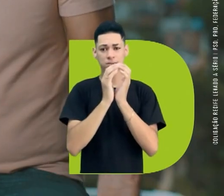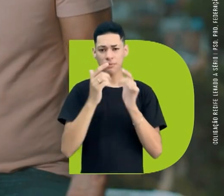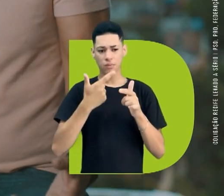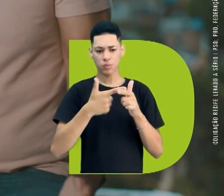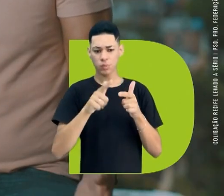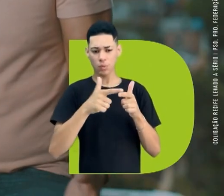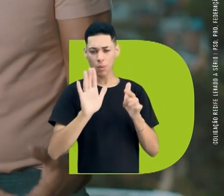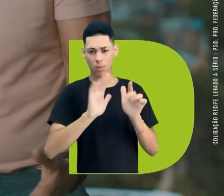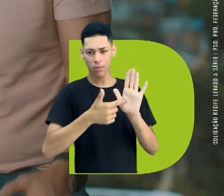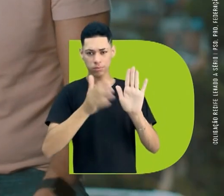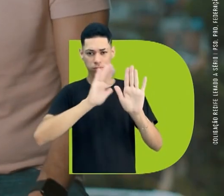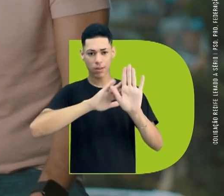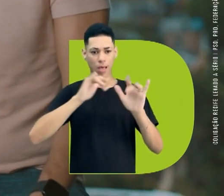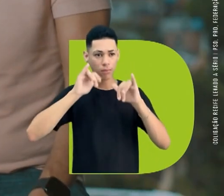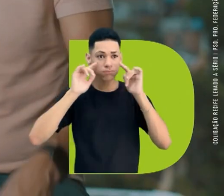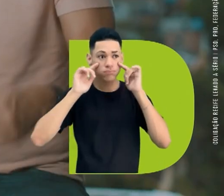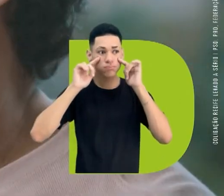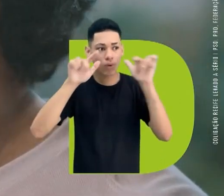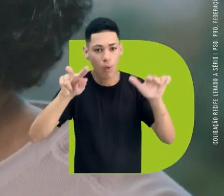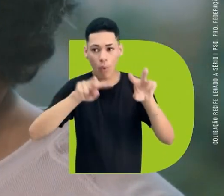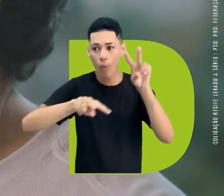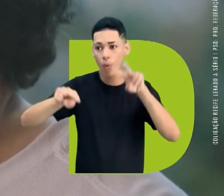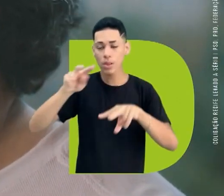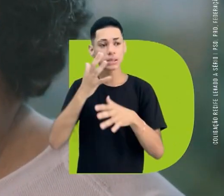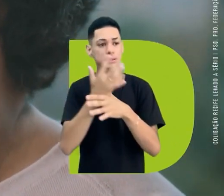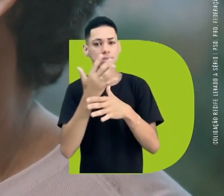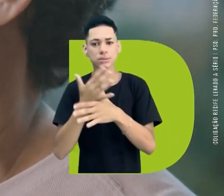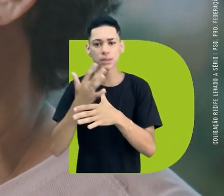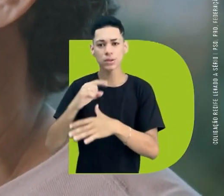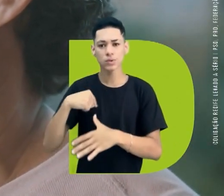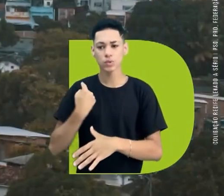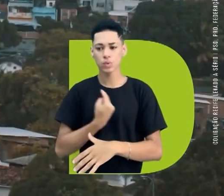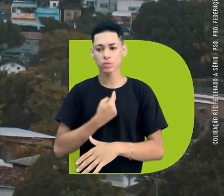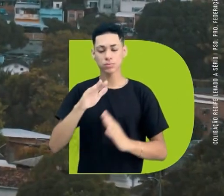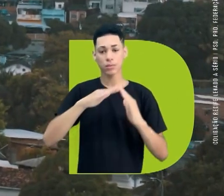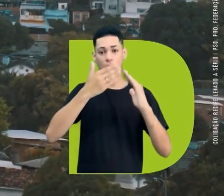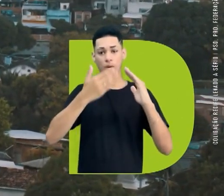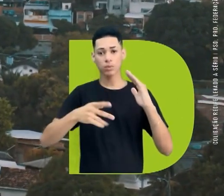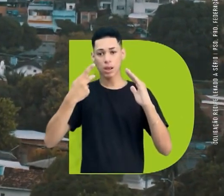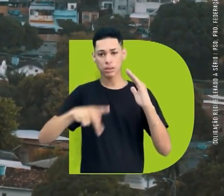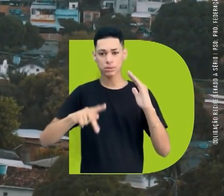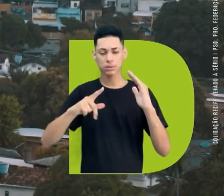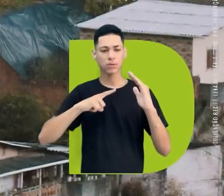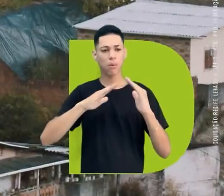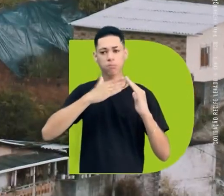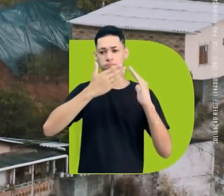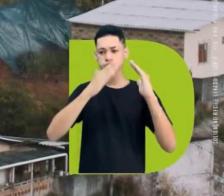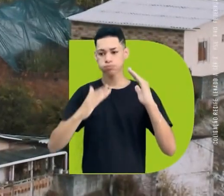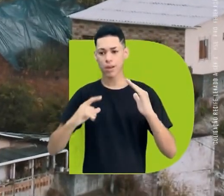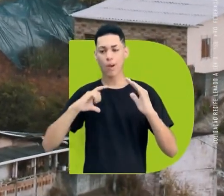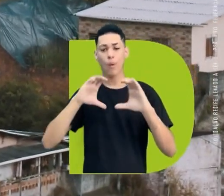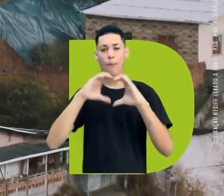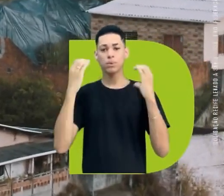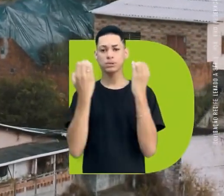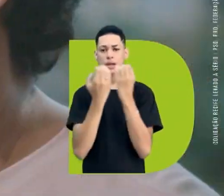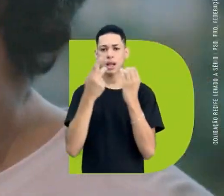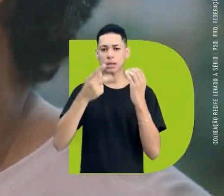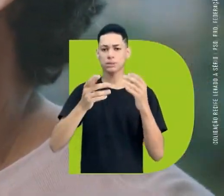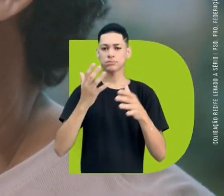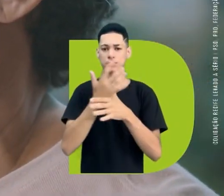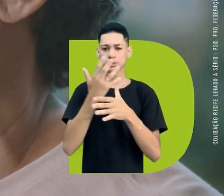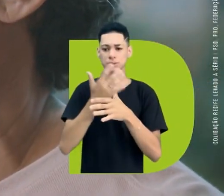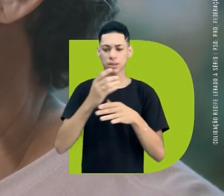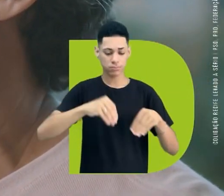Recife sem filtro, a gente não precisa de muita coisa. É botar a cara de fora da janela e olhar pra nossa cidade. A gente tá no alto do Maracanã, um dos muitos morros e